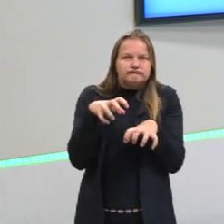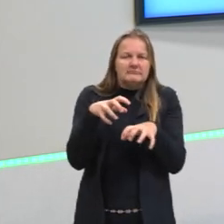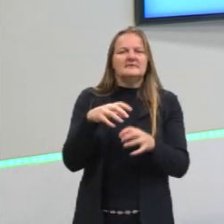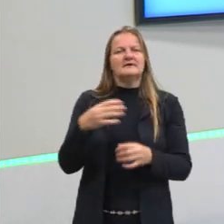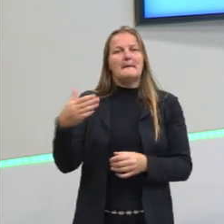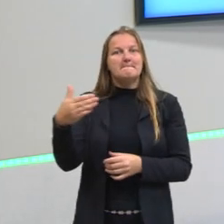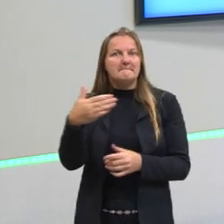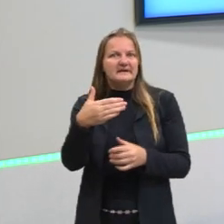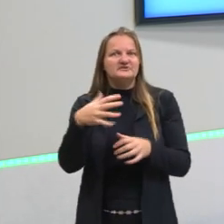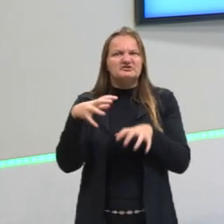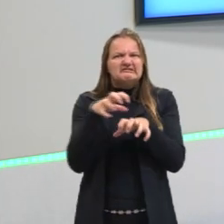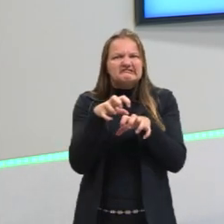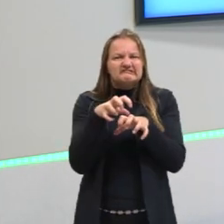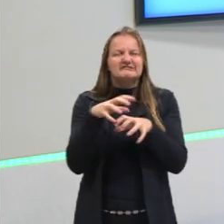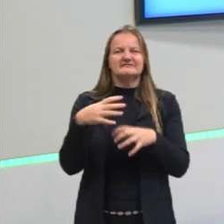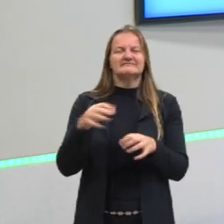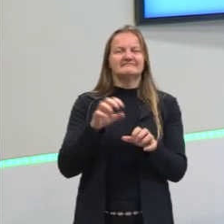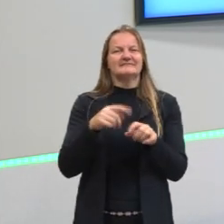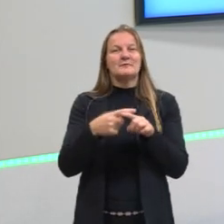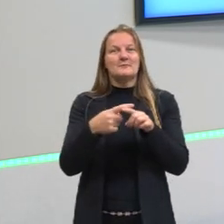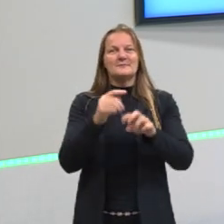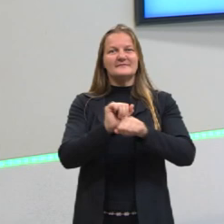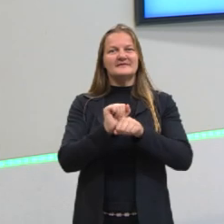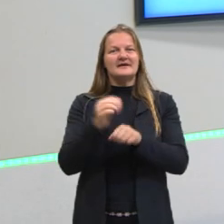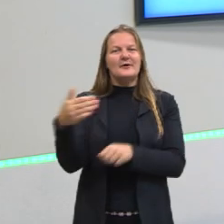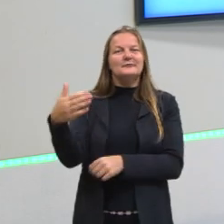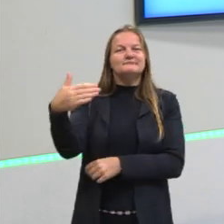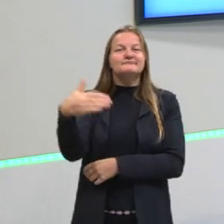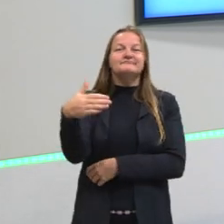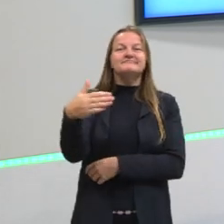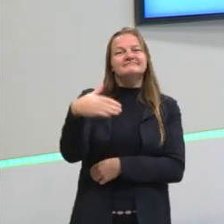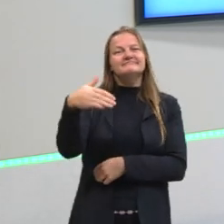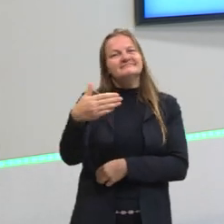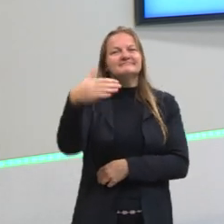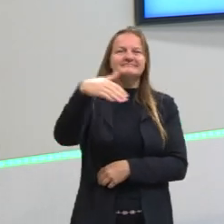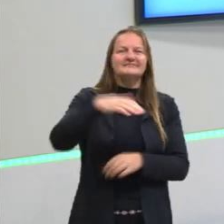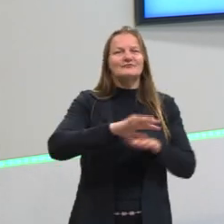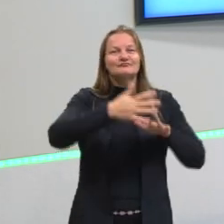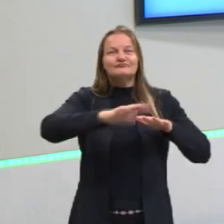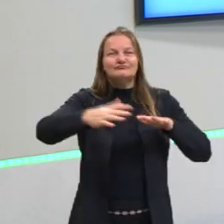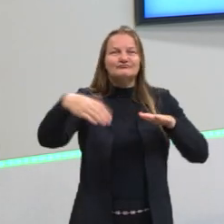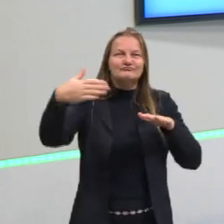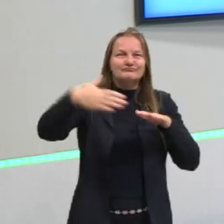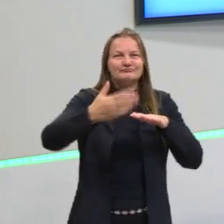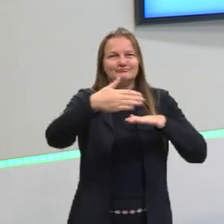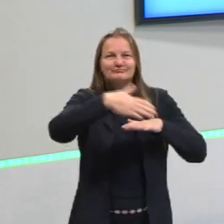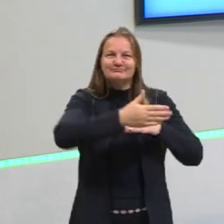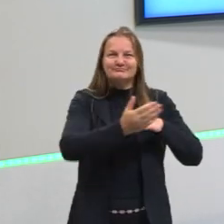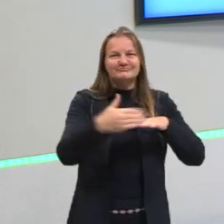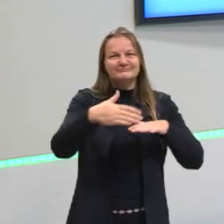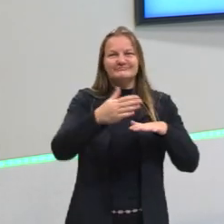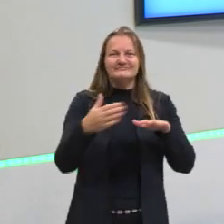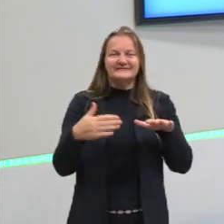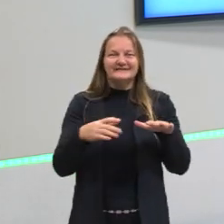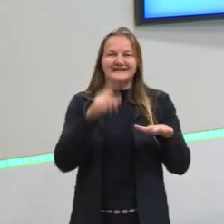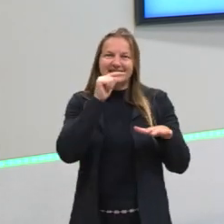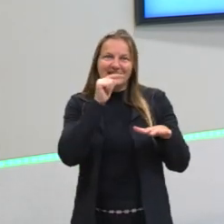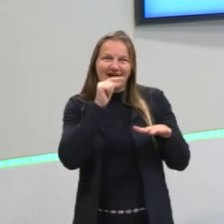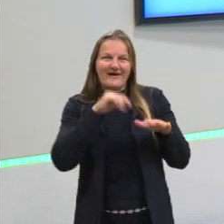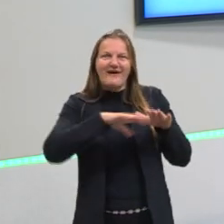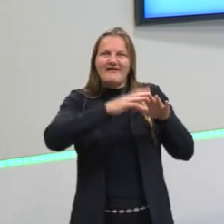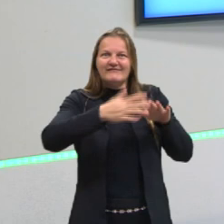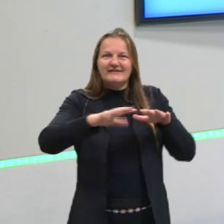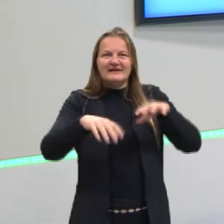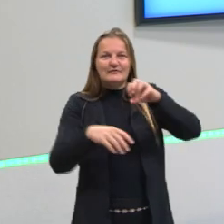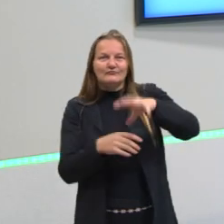presa quando vai se alimentar. A presa está ali nadando, está ali no mar, no ambiente que está, por exemplo, uma anêmona, uma mãe